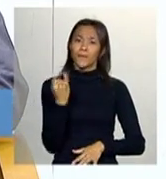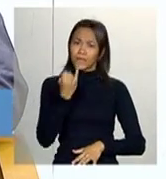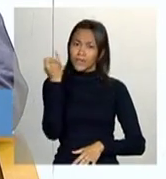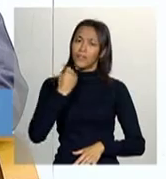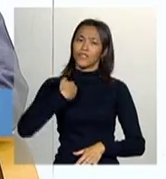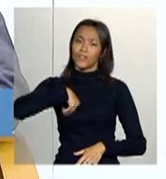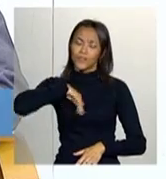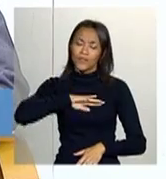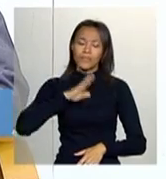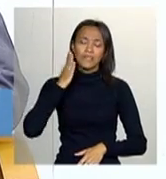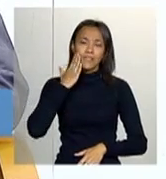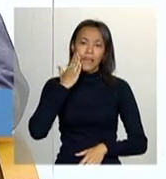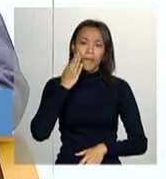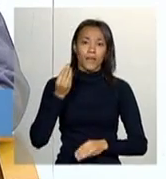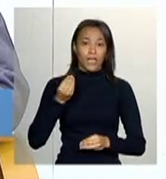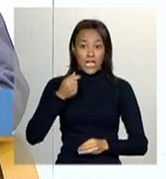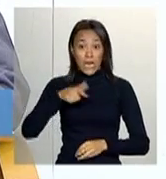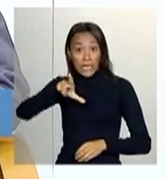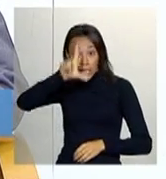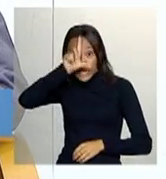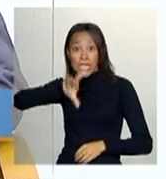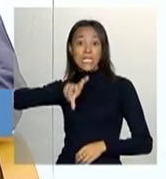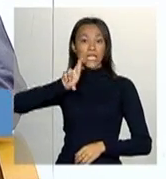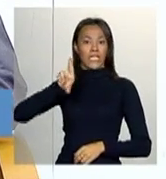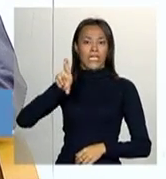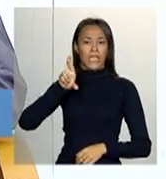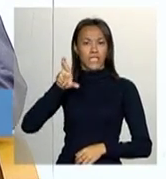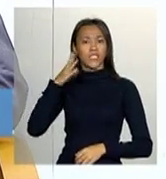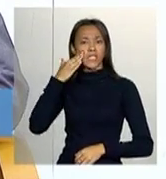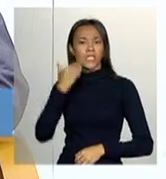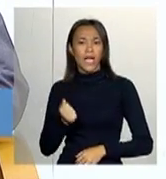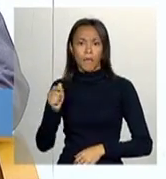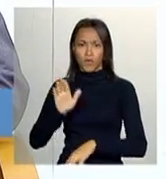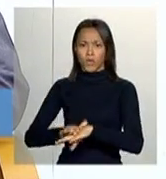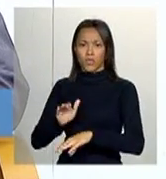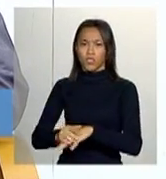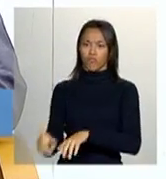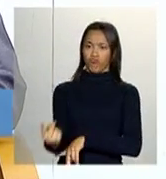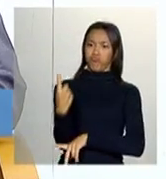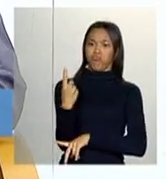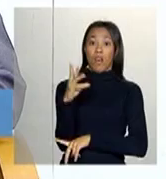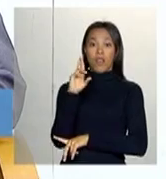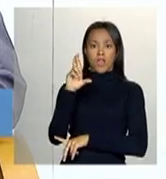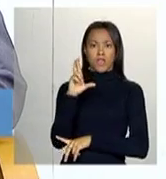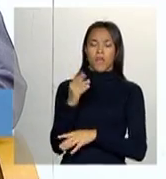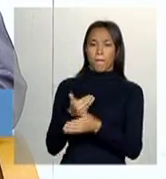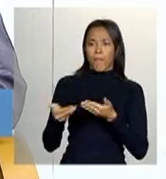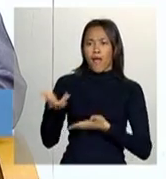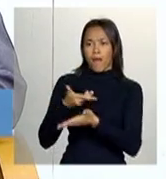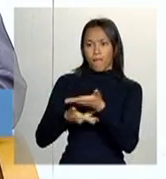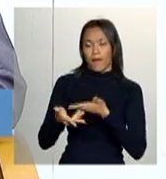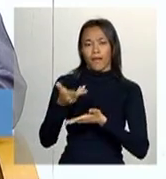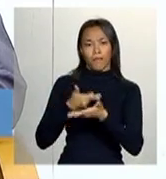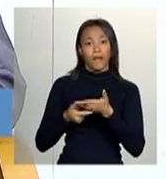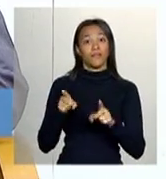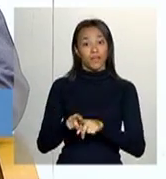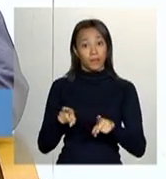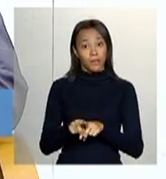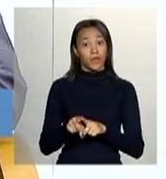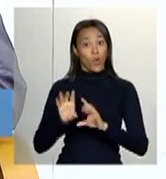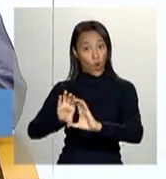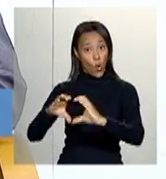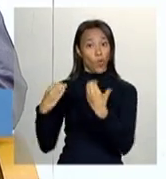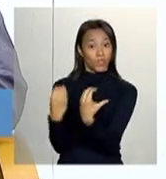aproximação também de líderes, Pessoas que podem falar em nome da comunidade, que vão fazer essa interface com a comunidade,